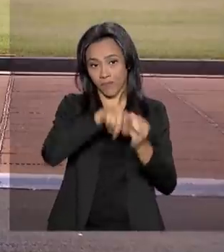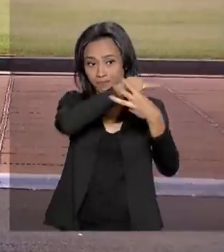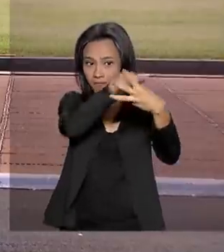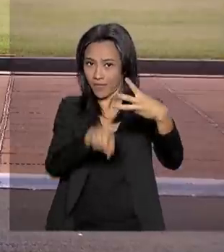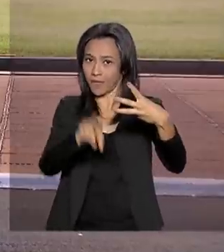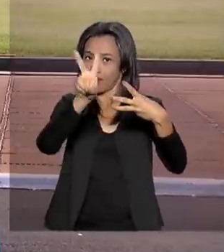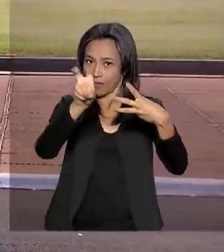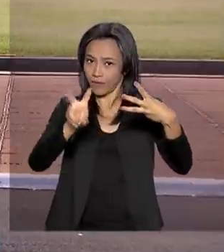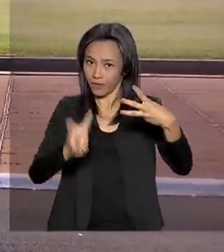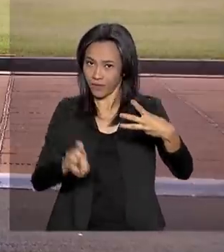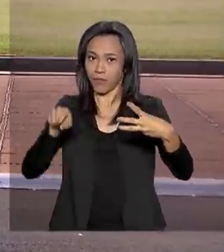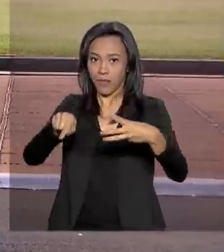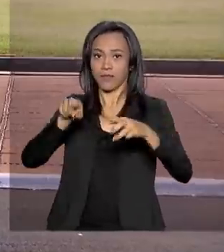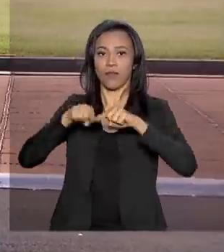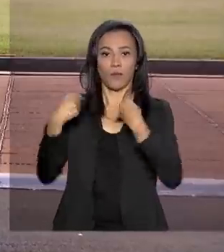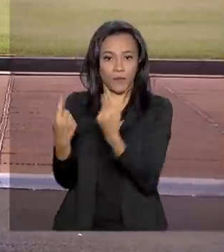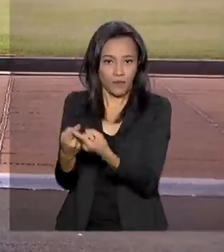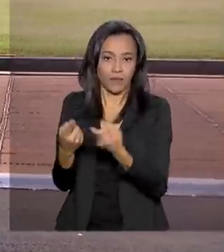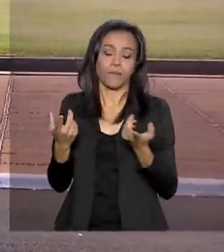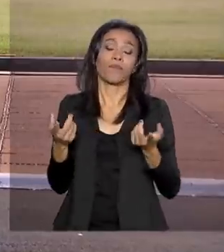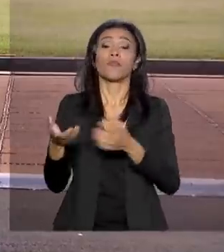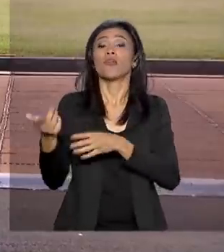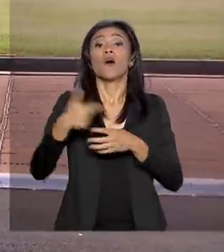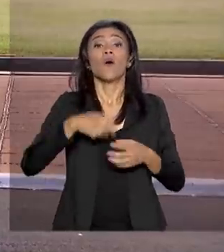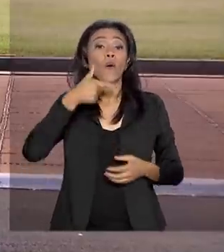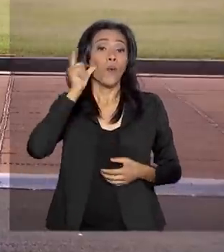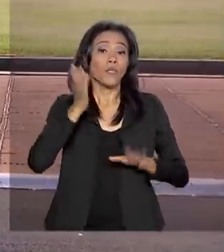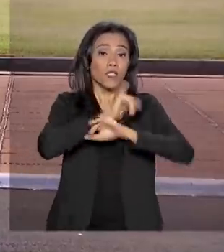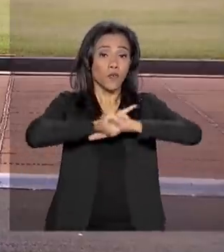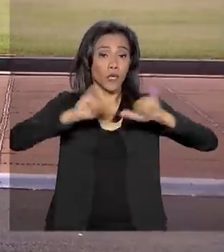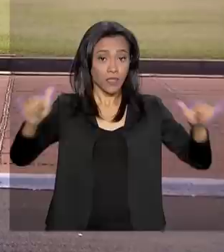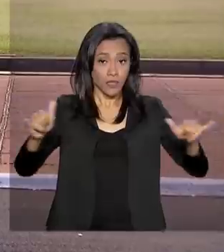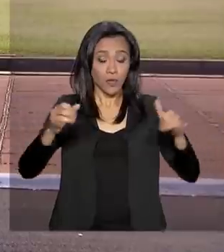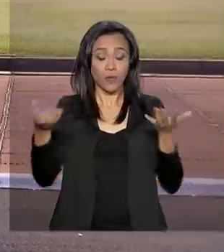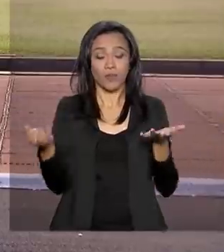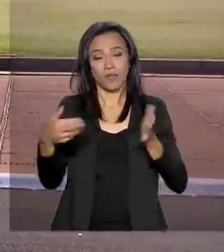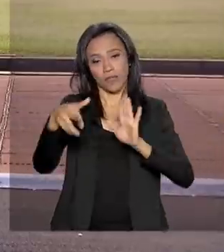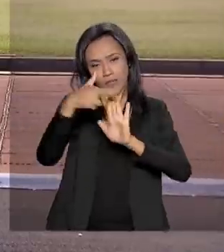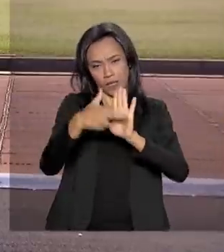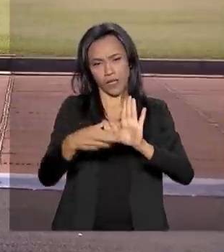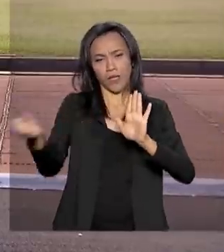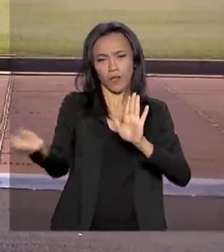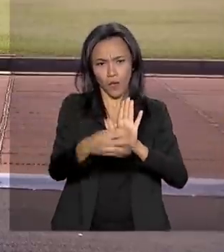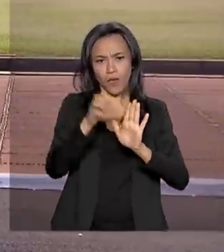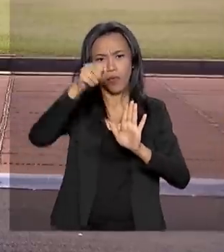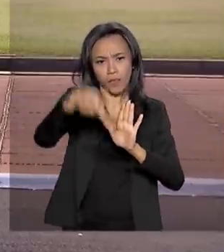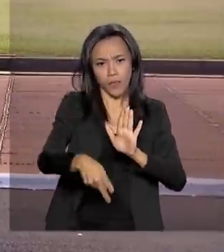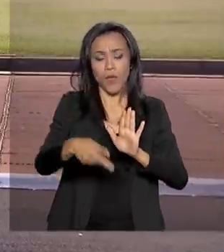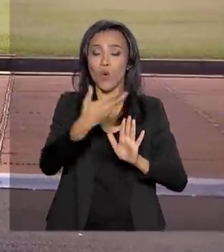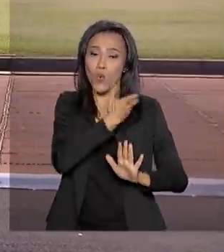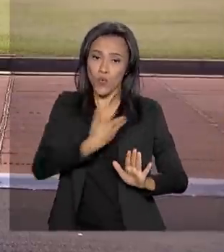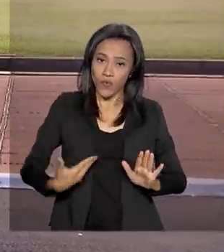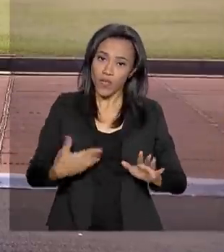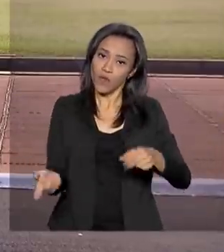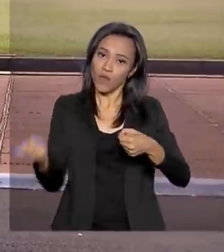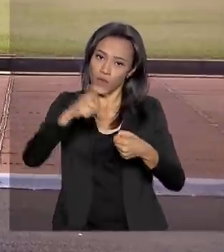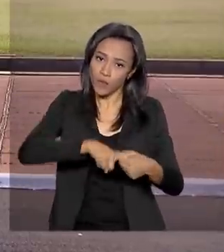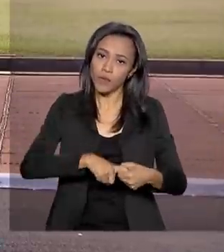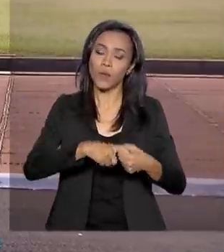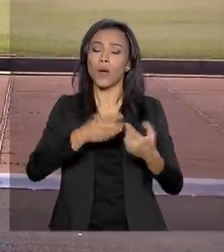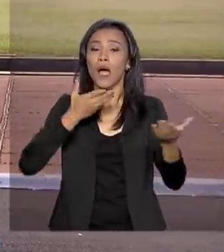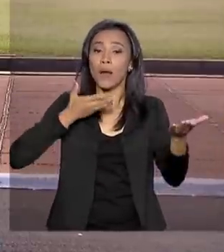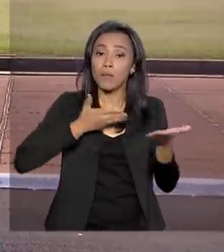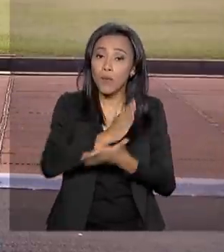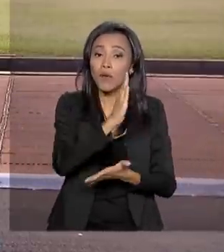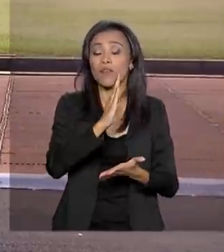lançamento da campanha publicitária da nova Previdência, o governo voltou a defender a aprovação